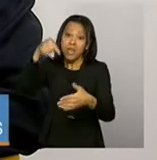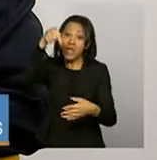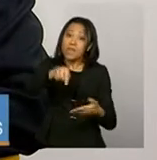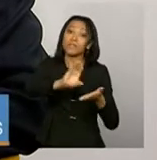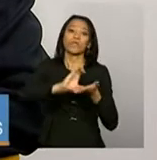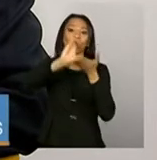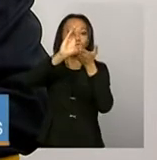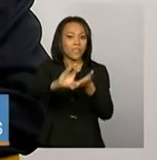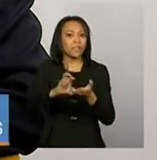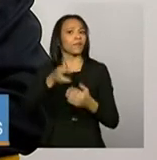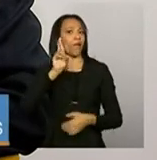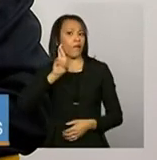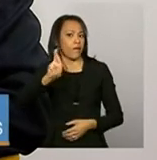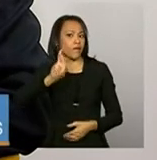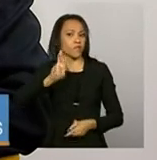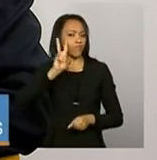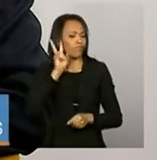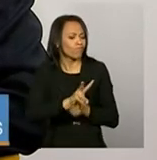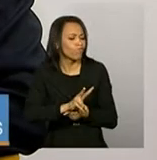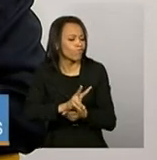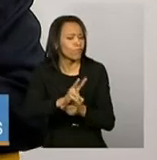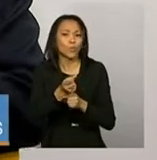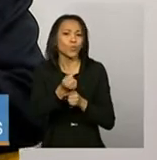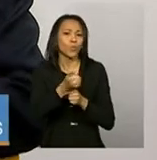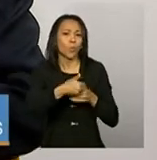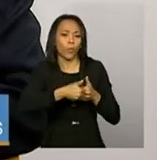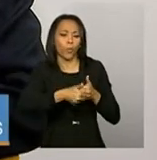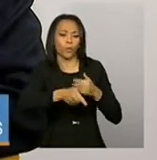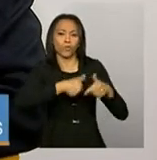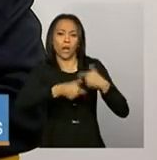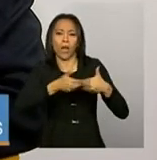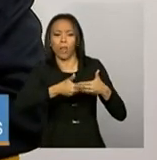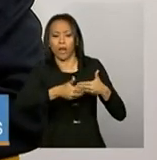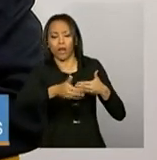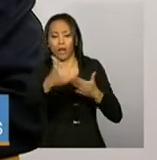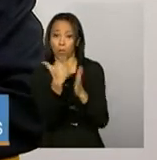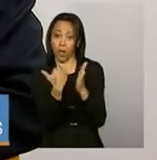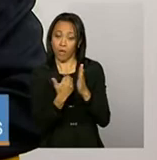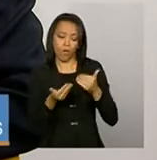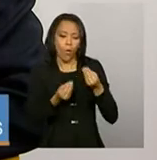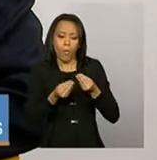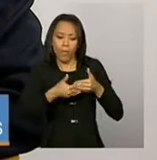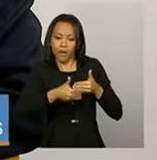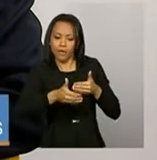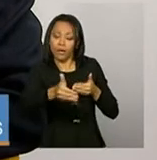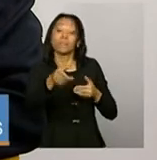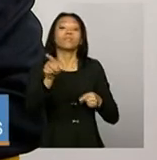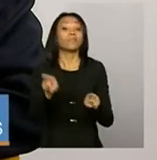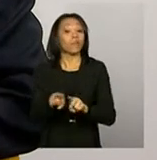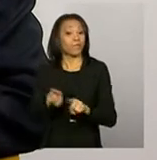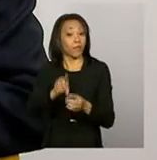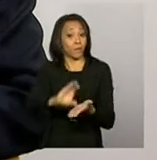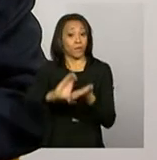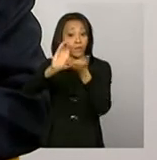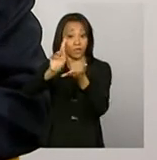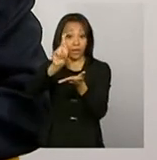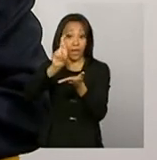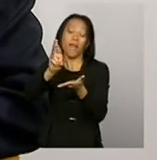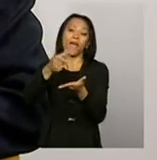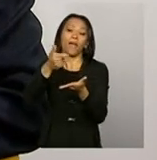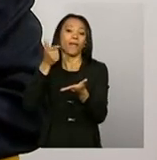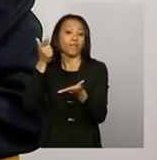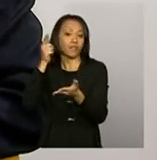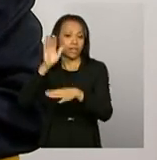acompanhar a gestão do programa, a administração do programa. Ele é encarregado também de aprovar o plano